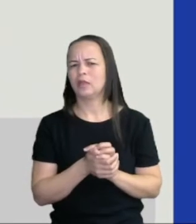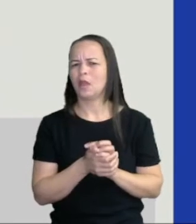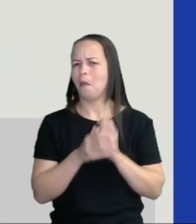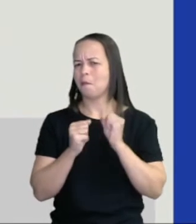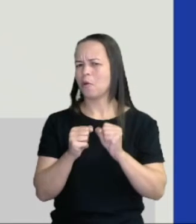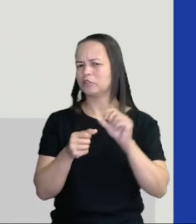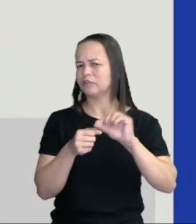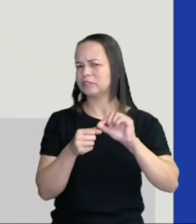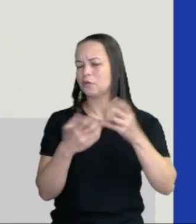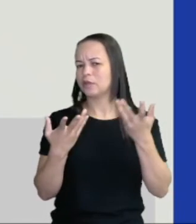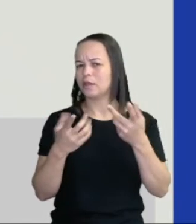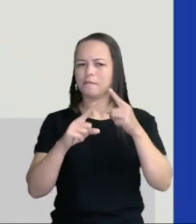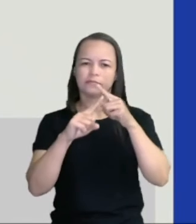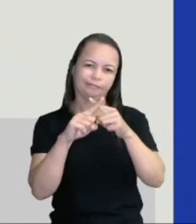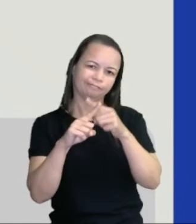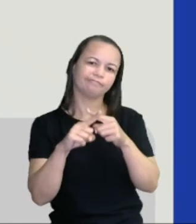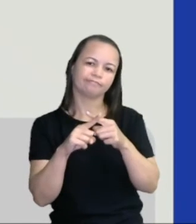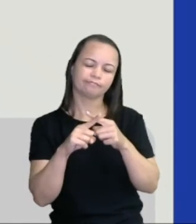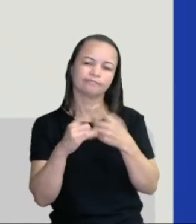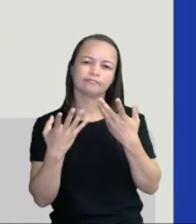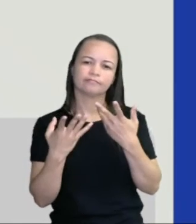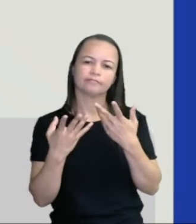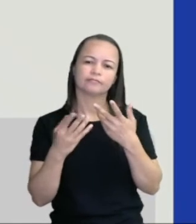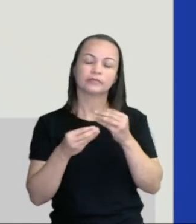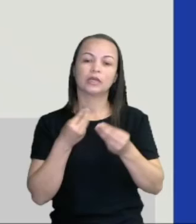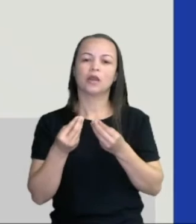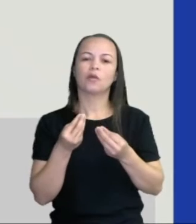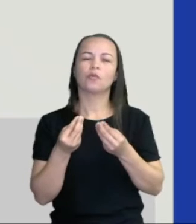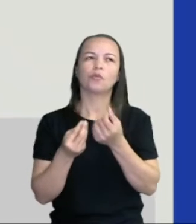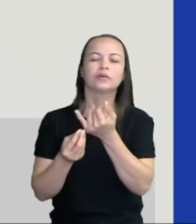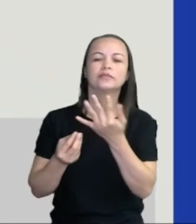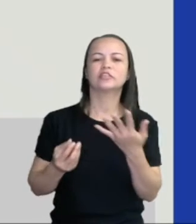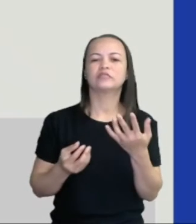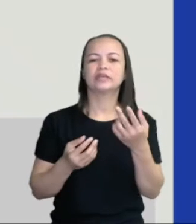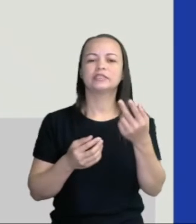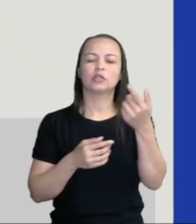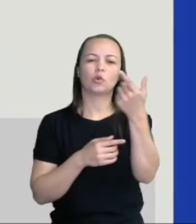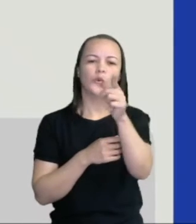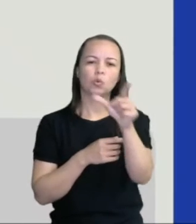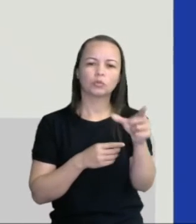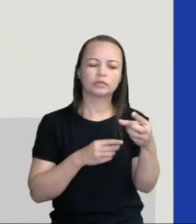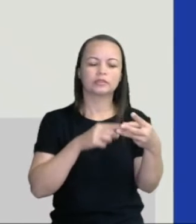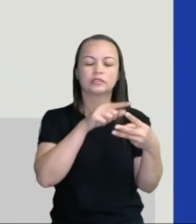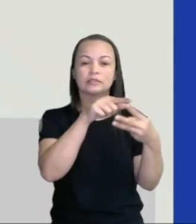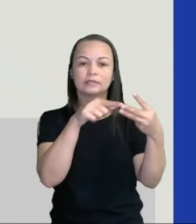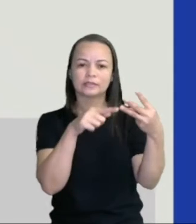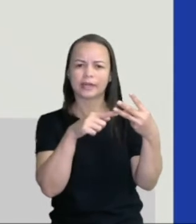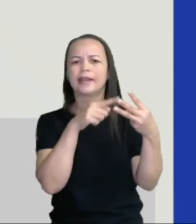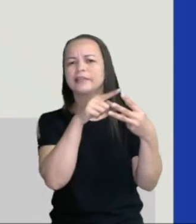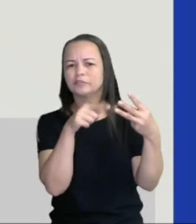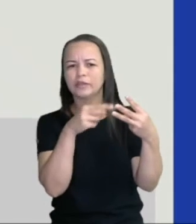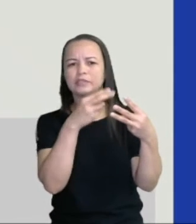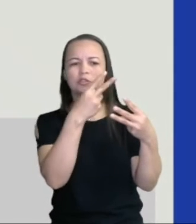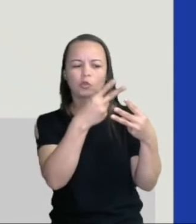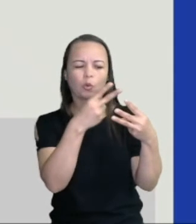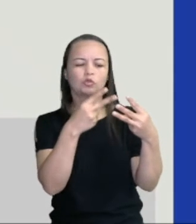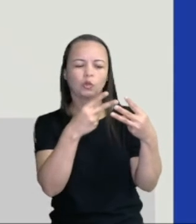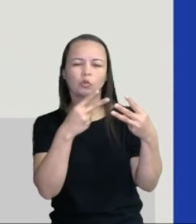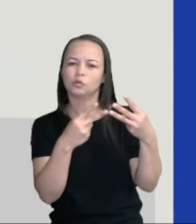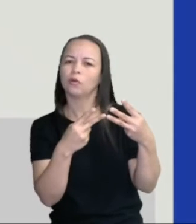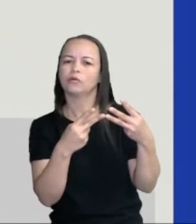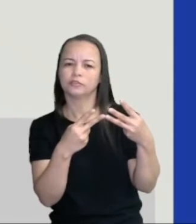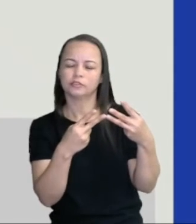posso fazer o quê? Uma multiplicação. Quantas vezes o número 2 aí está se repetindo? Três vezes, né? Tenho três conjuntos de